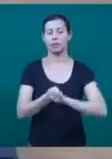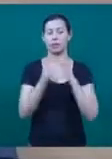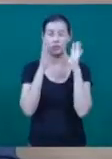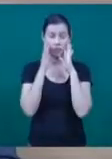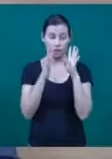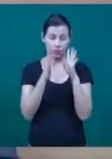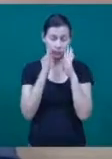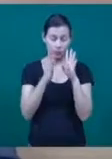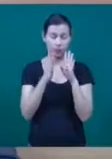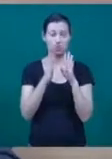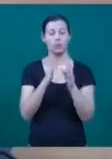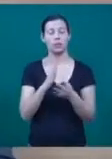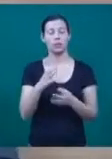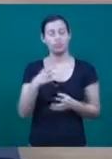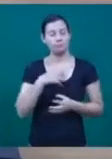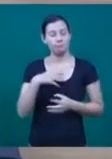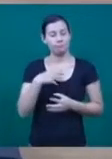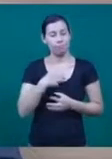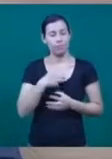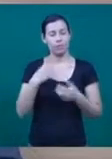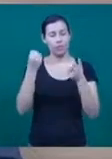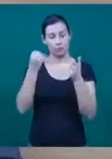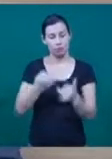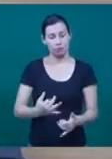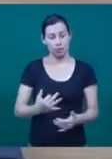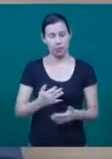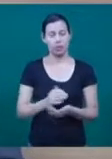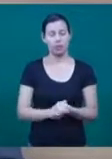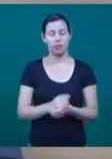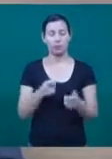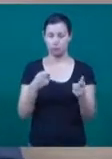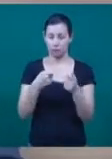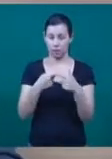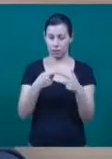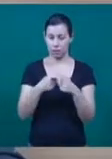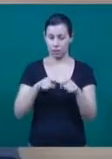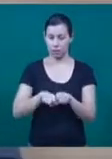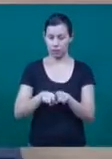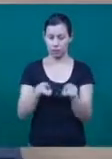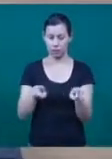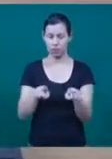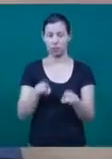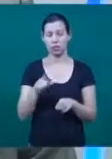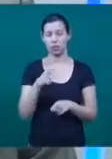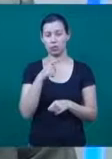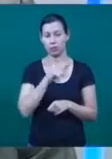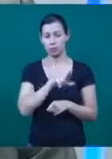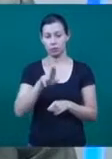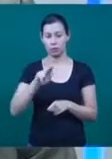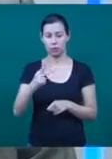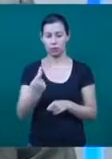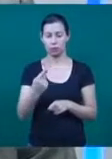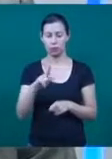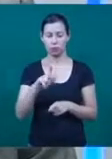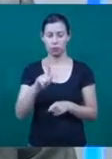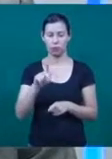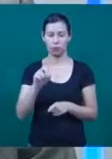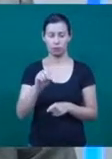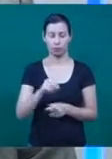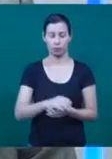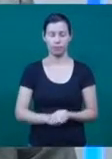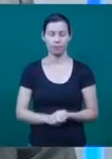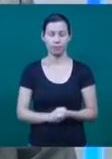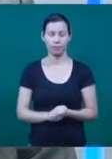mesmo com o pós-operatório e até com o lado emocional. Quem fala com a gente sobre o assunto é o médico ginecologista, Dr. Hugo Alves Araújo.